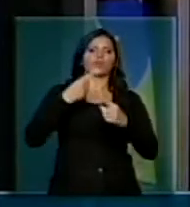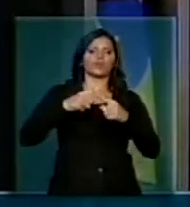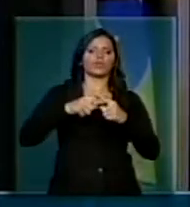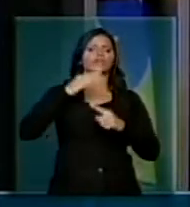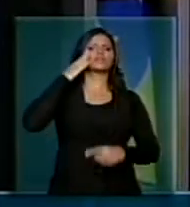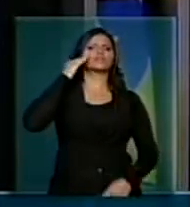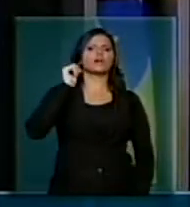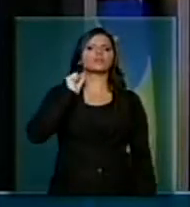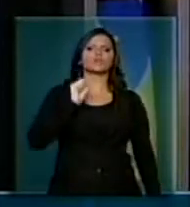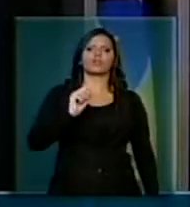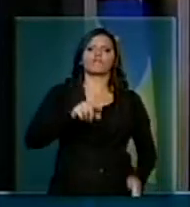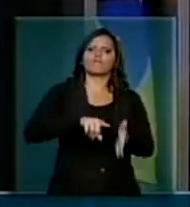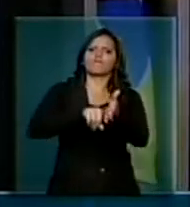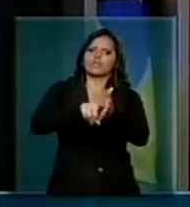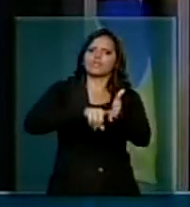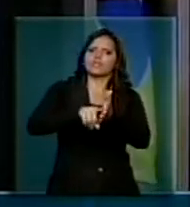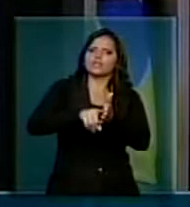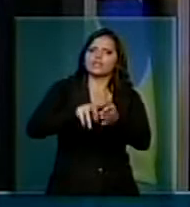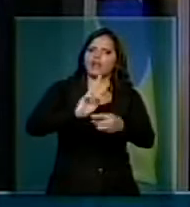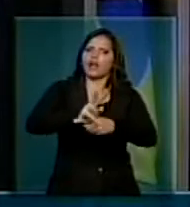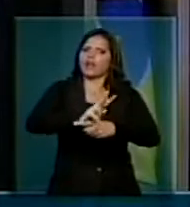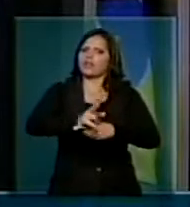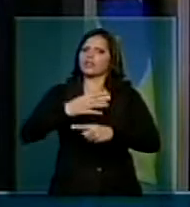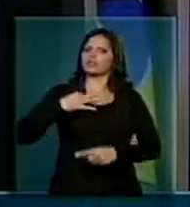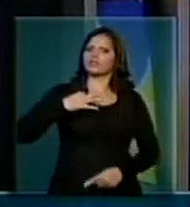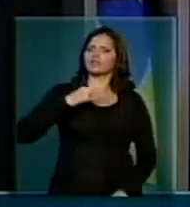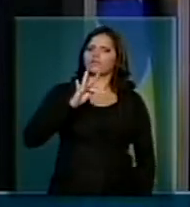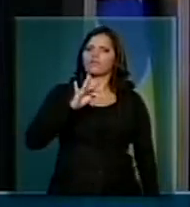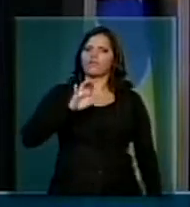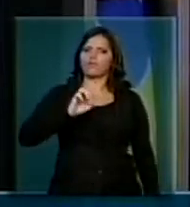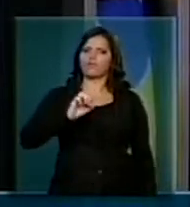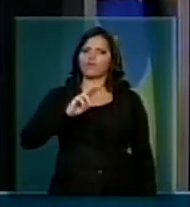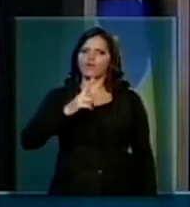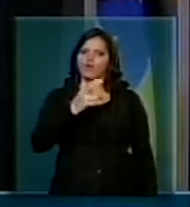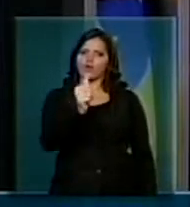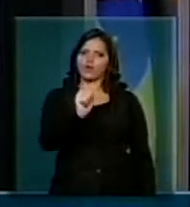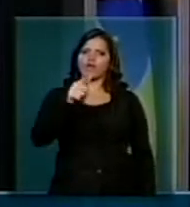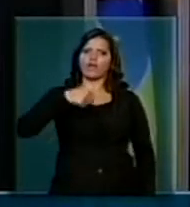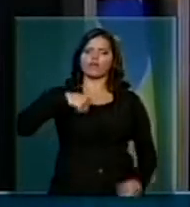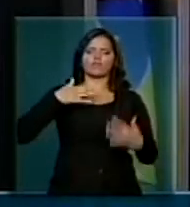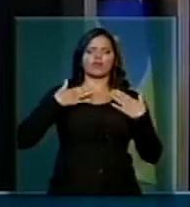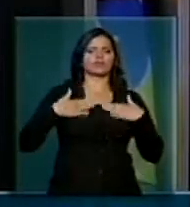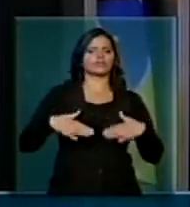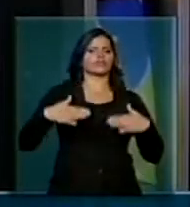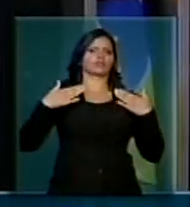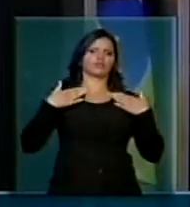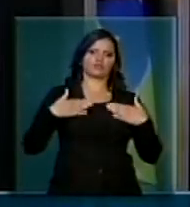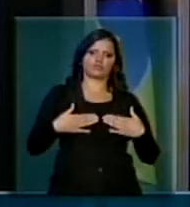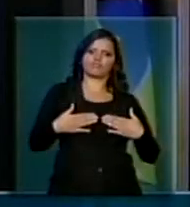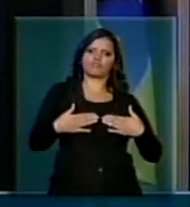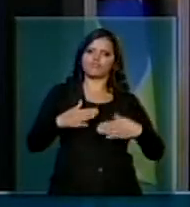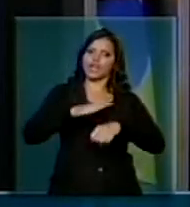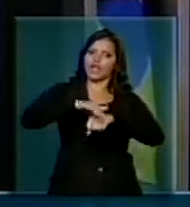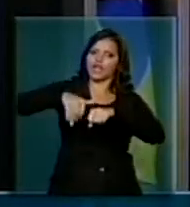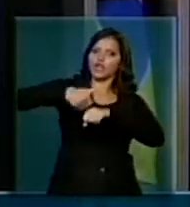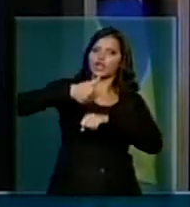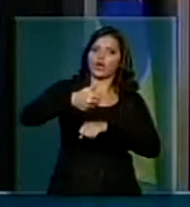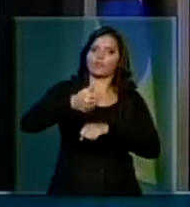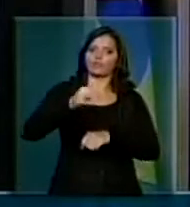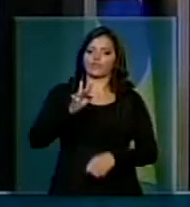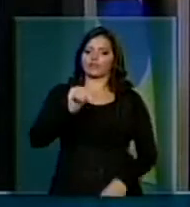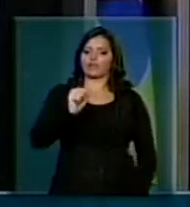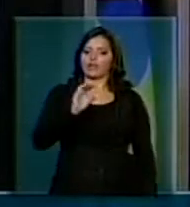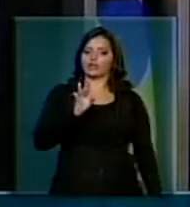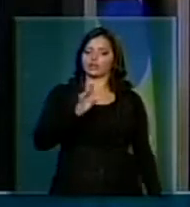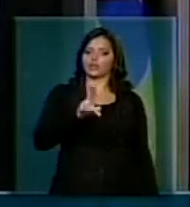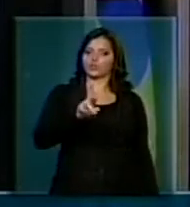sabe que a fiscalização da Folha é uma fiscalização mais tranquila, mais eficaz e o faturamento, a